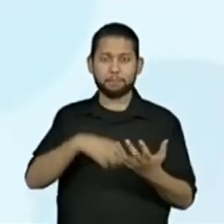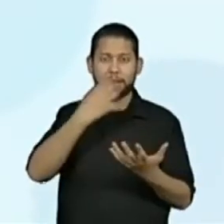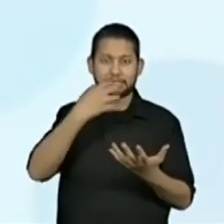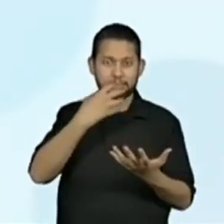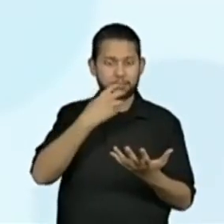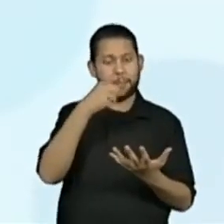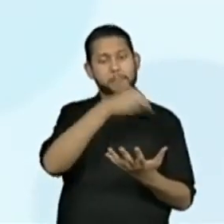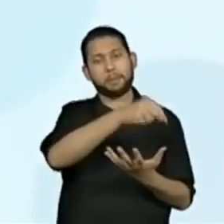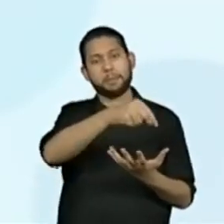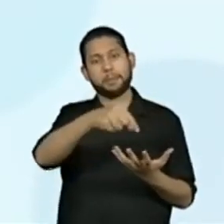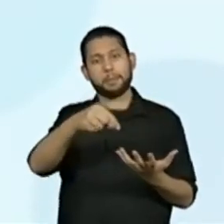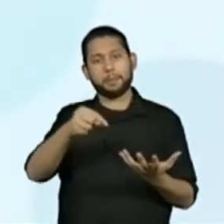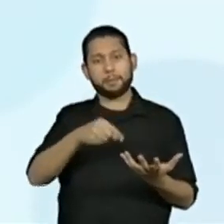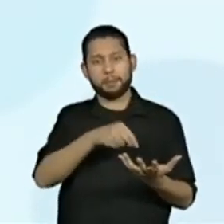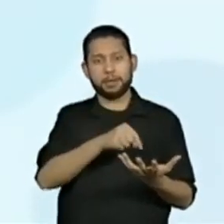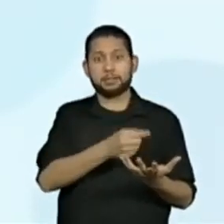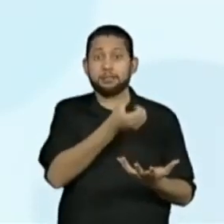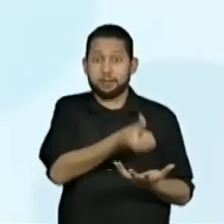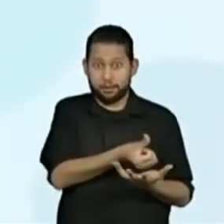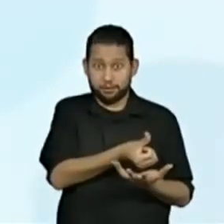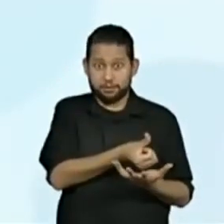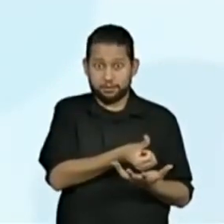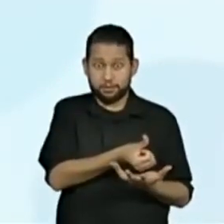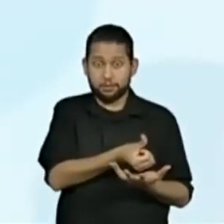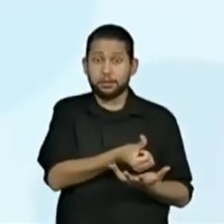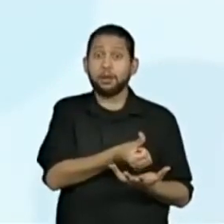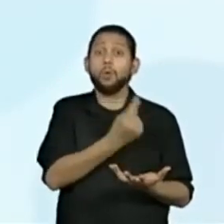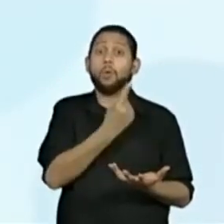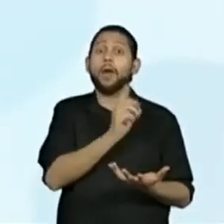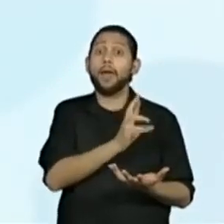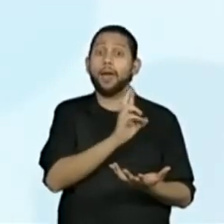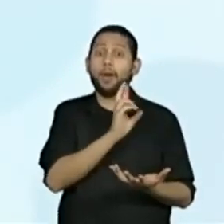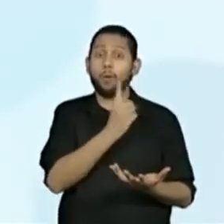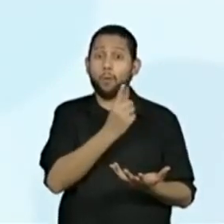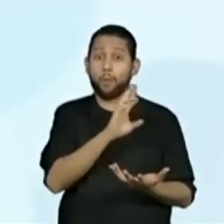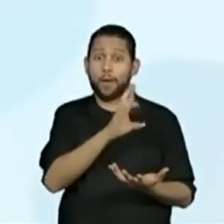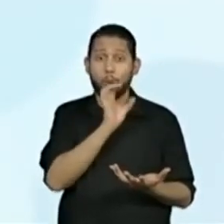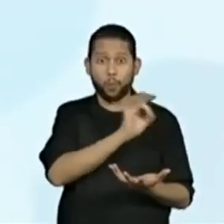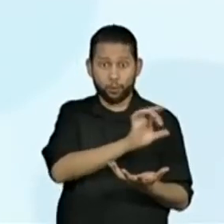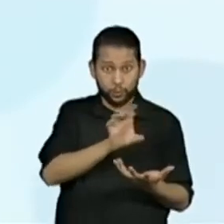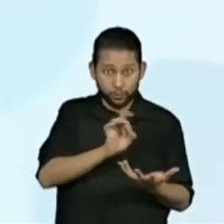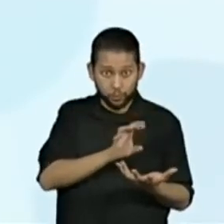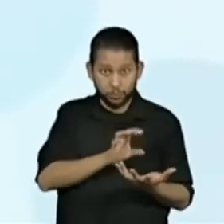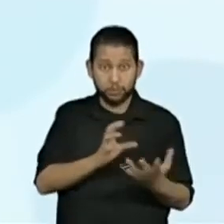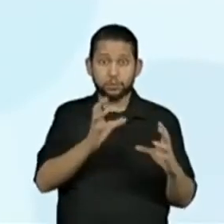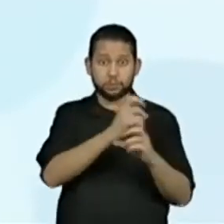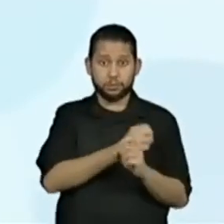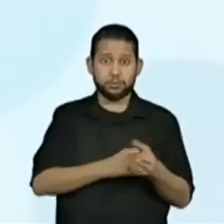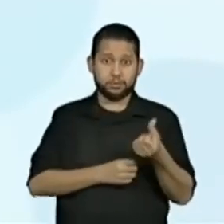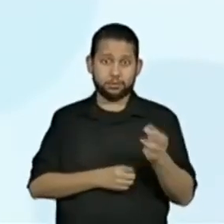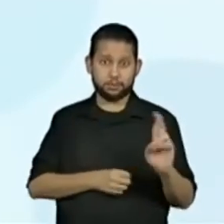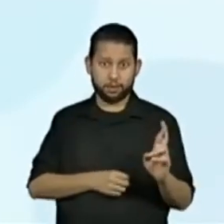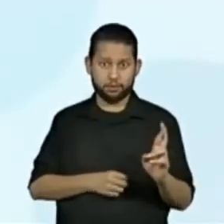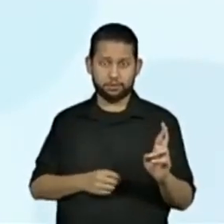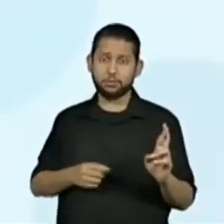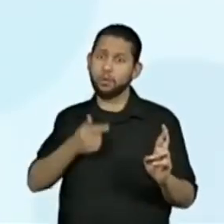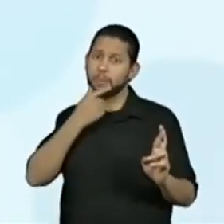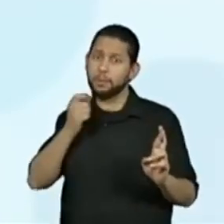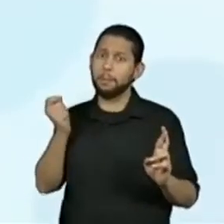as seis maçãs custariam R$,00. Como o valor pago foi de R$ 7